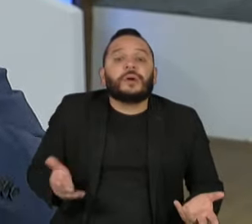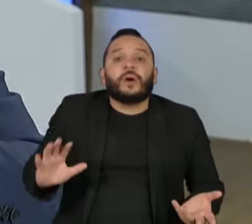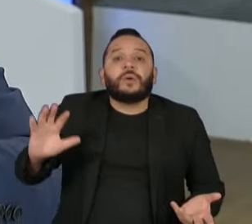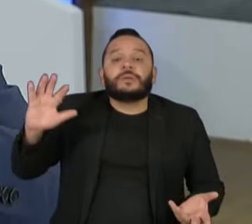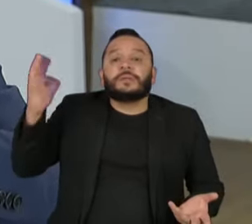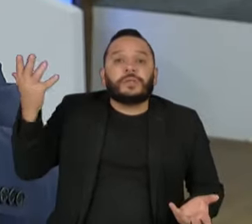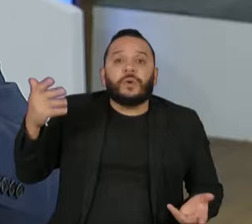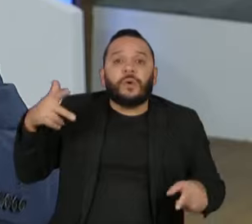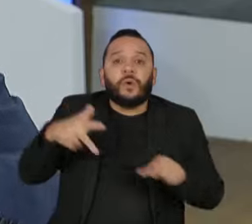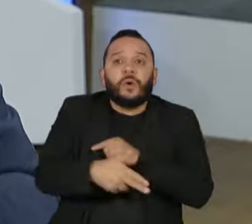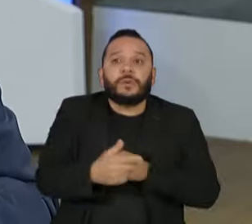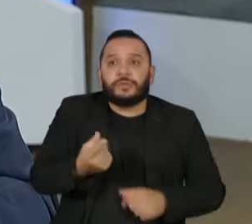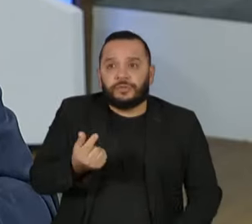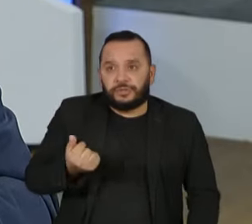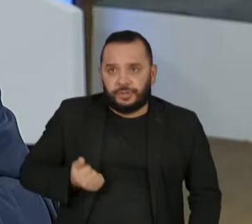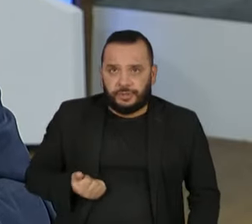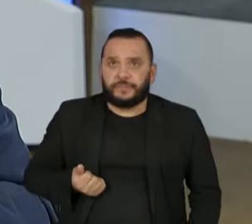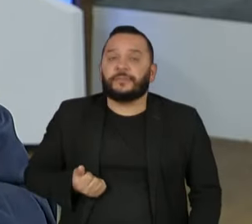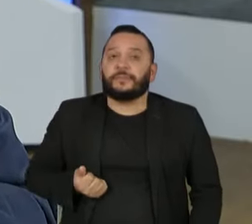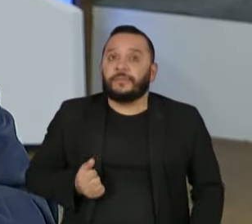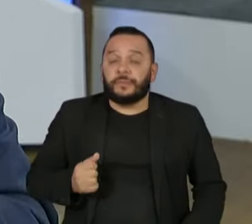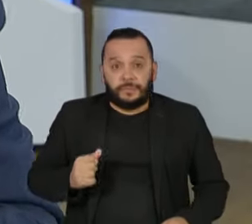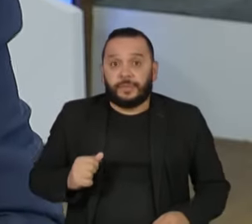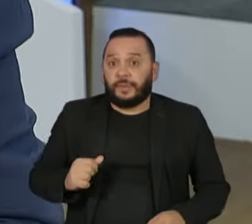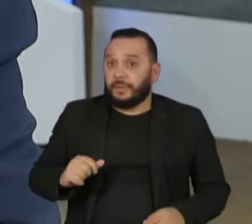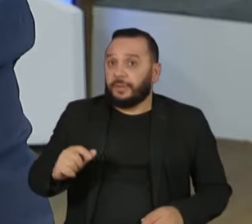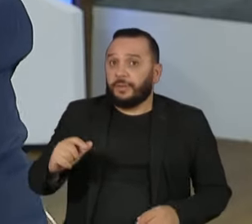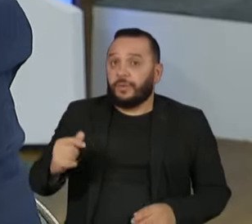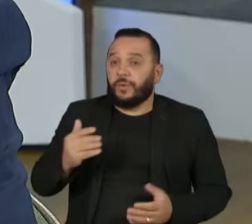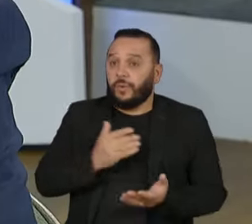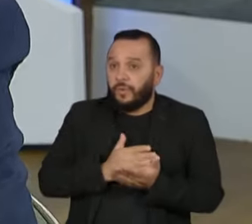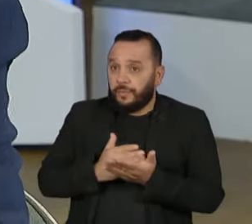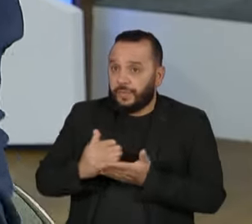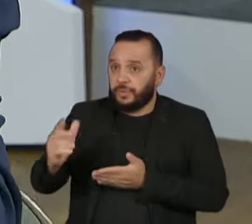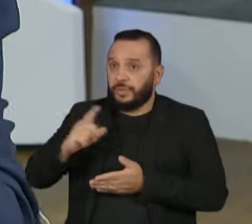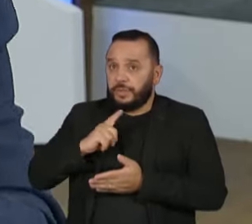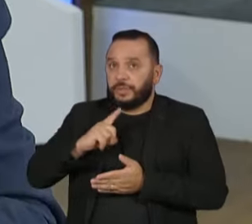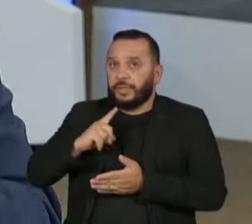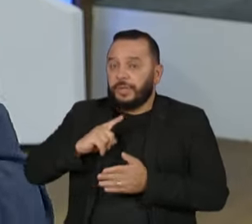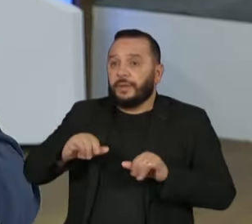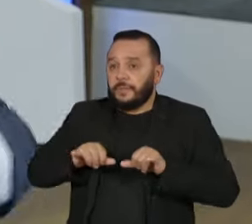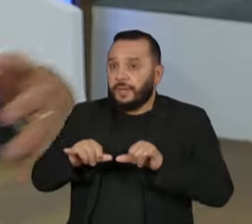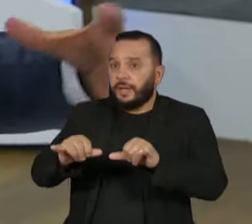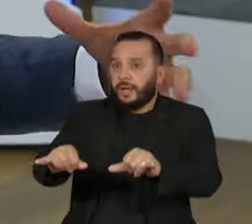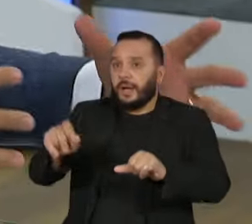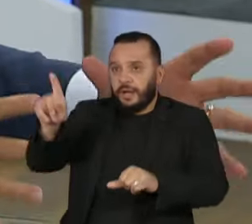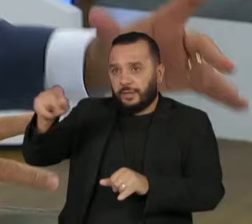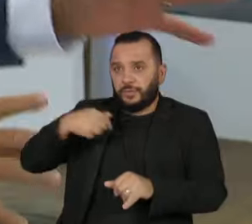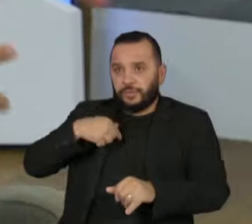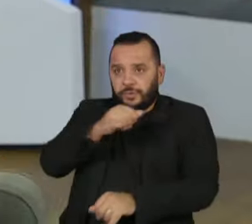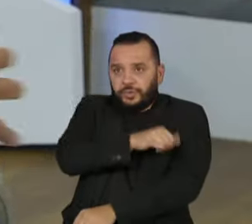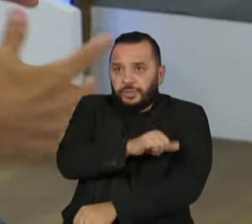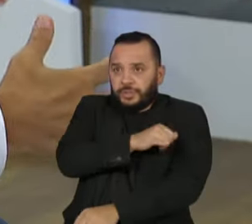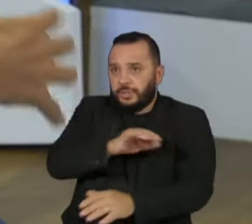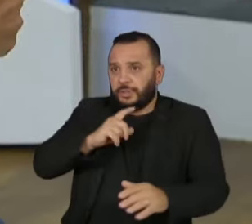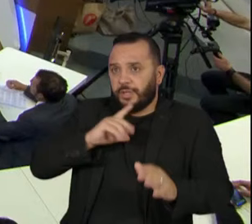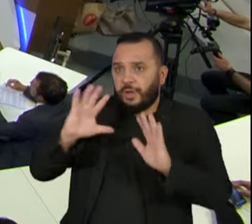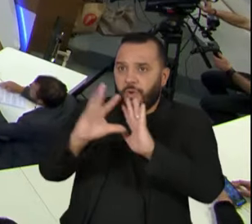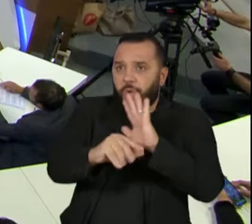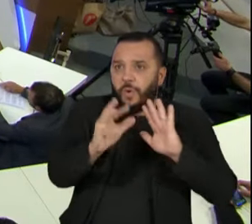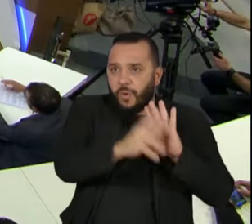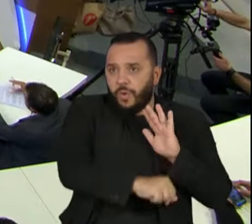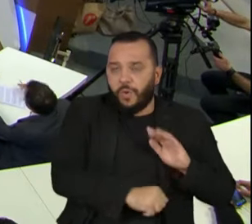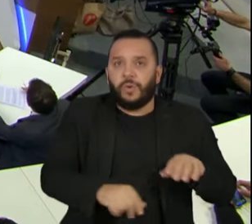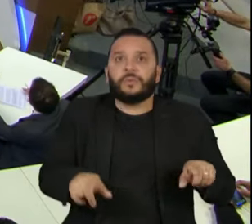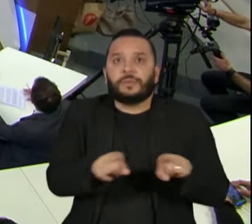Um grande risco de convulsão social. Começamos a ter saques em supermercado do Rio de Janeiro, começamos a ter